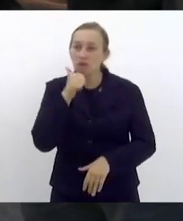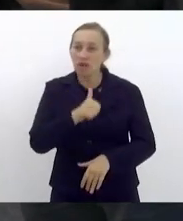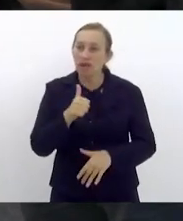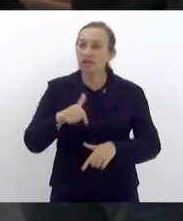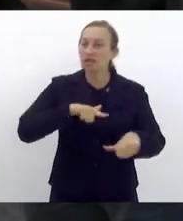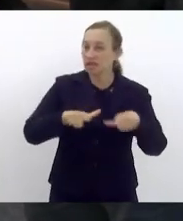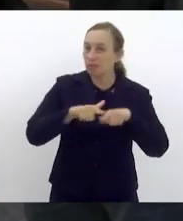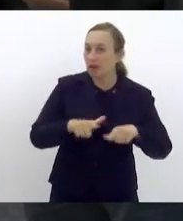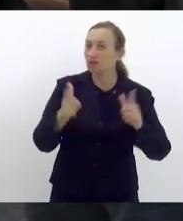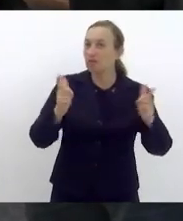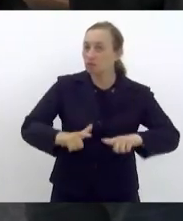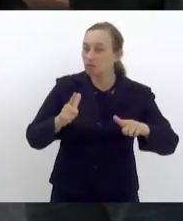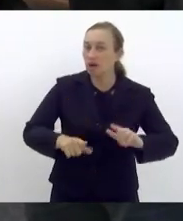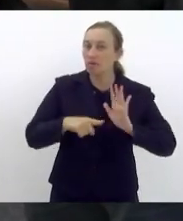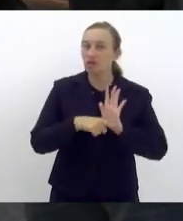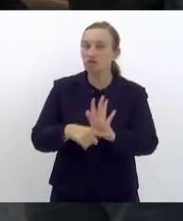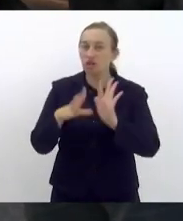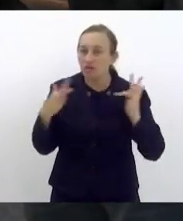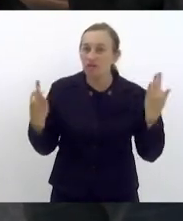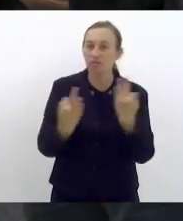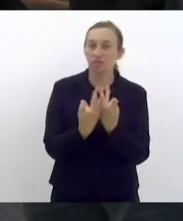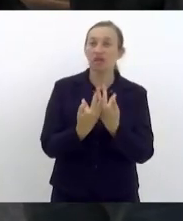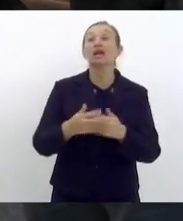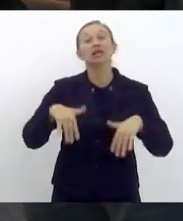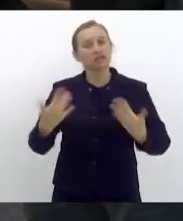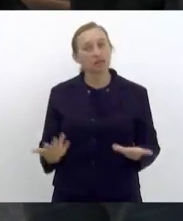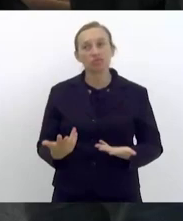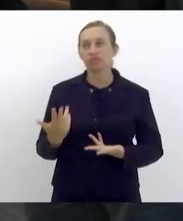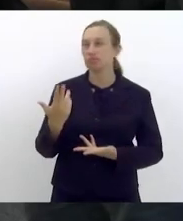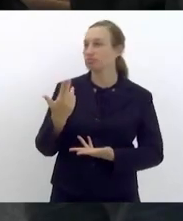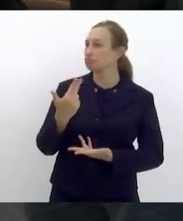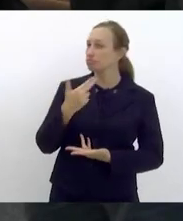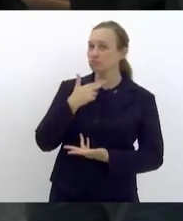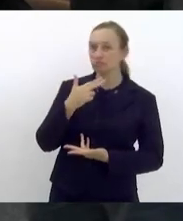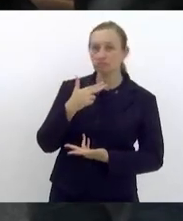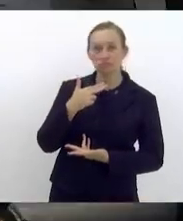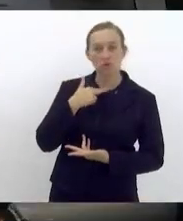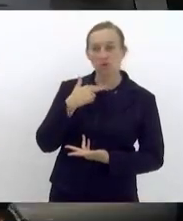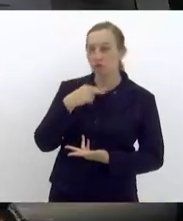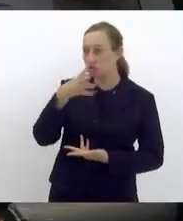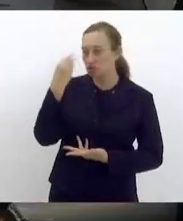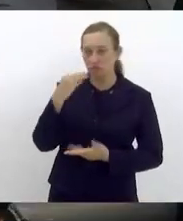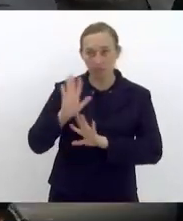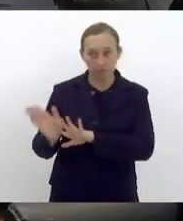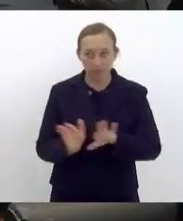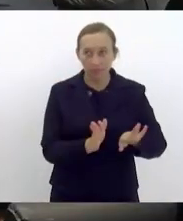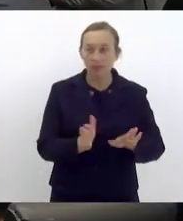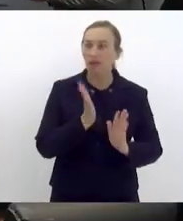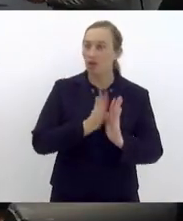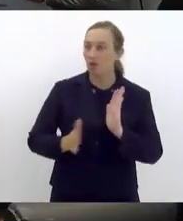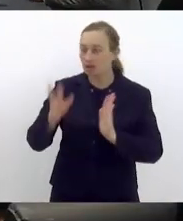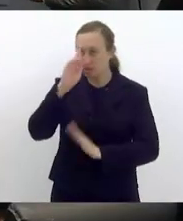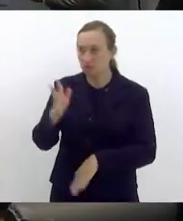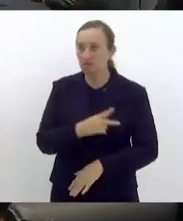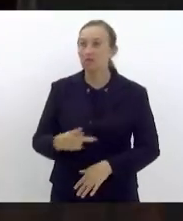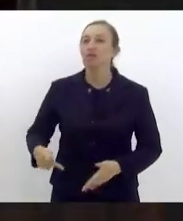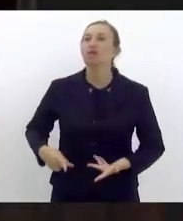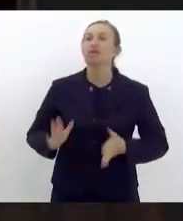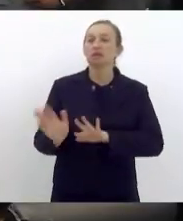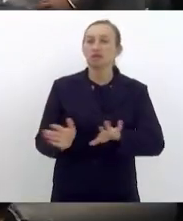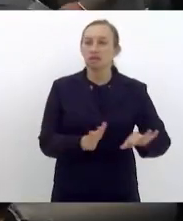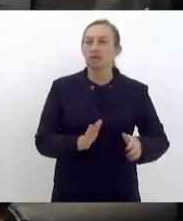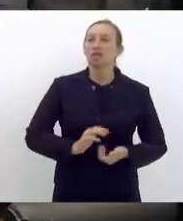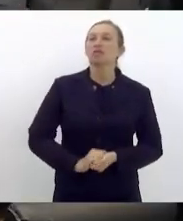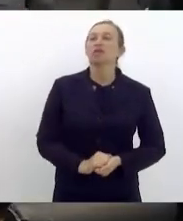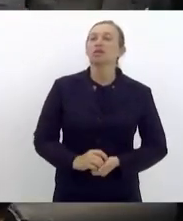sustento dos seus filhos a partir daquela feira. Então, não dá para fazer atropelos. Obrigado, deputada Tia Ju. Deputada Renata Souza.